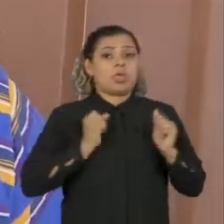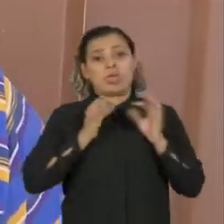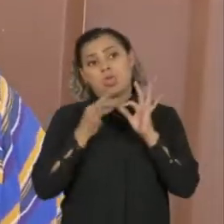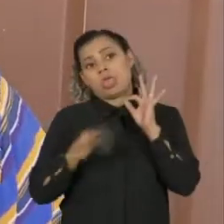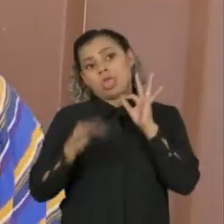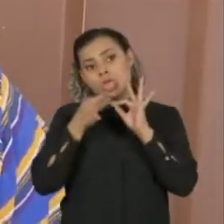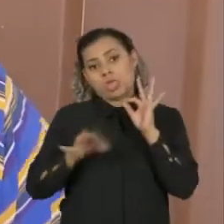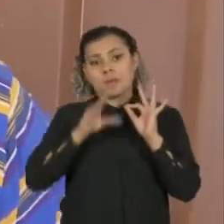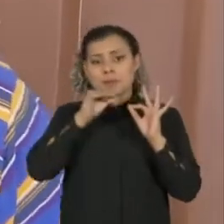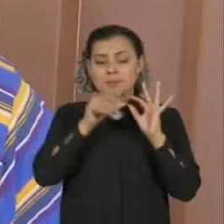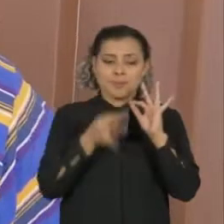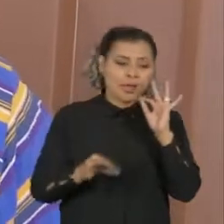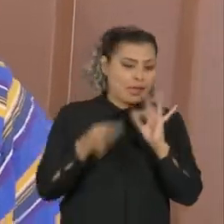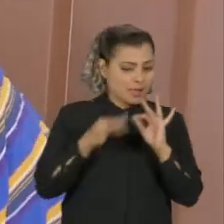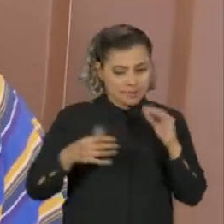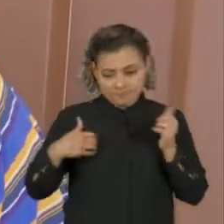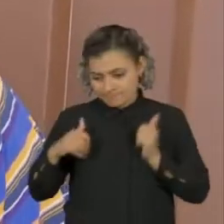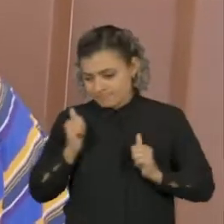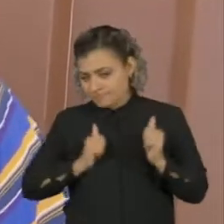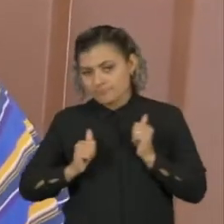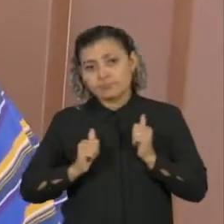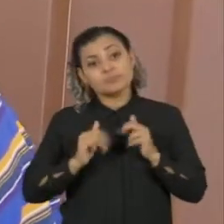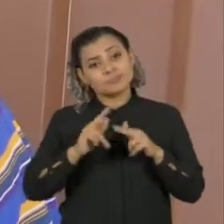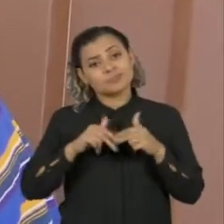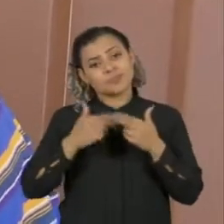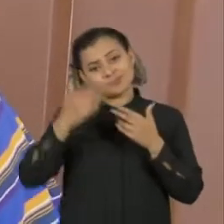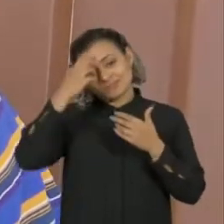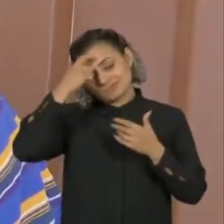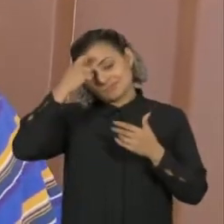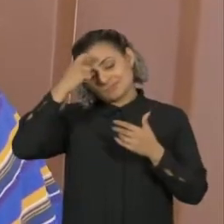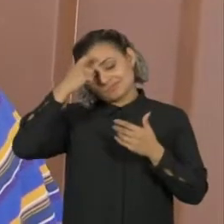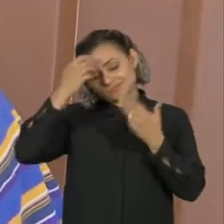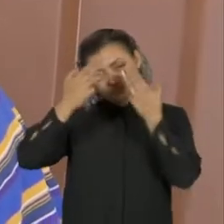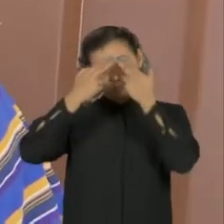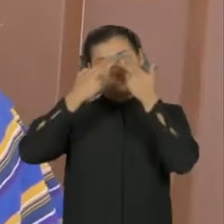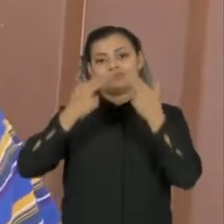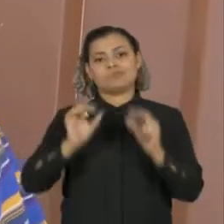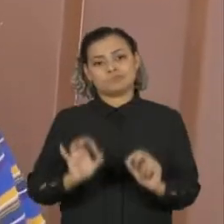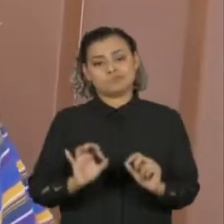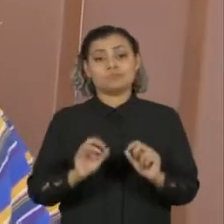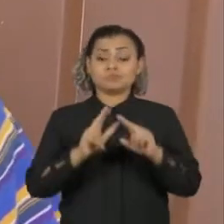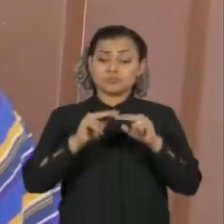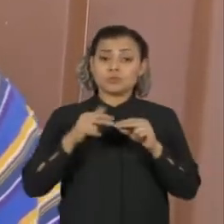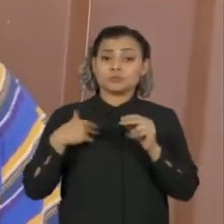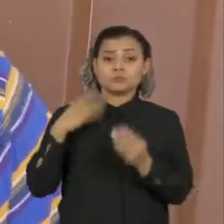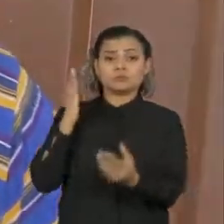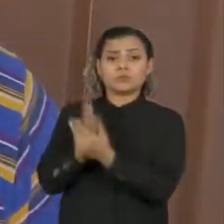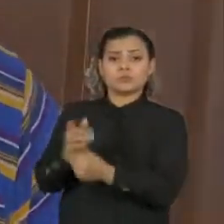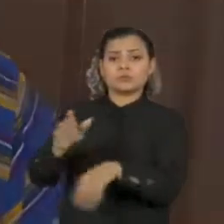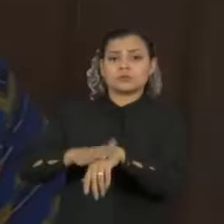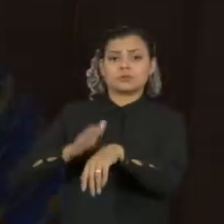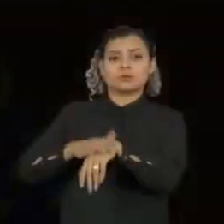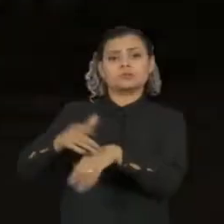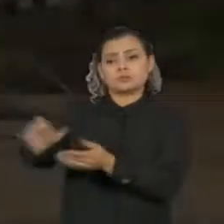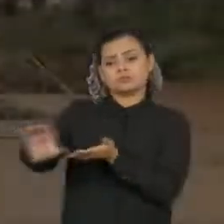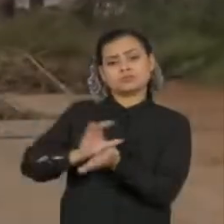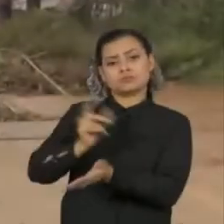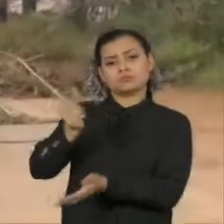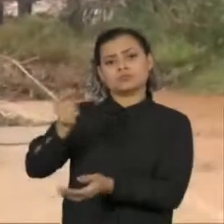era assim. Então, onde gente está ocorrendo hoje, é assim, né, indenização, em danos morais.